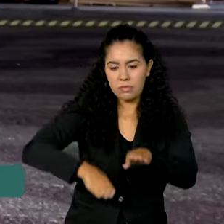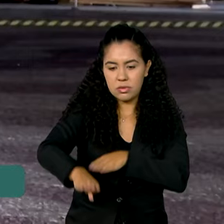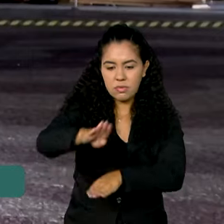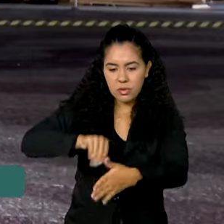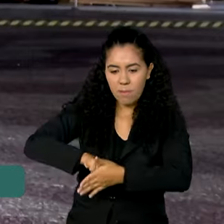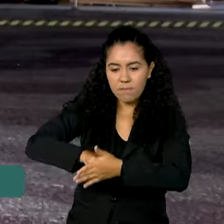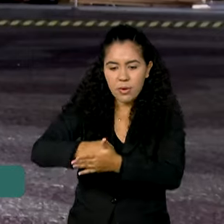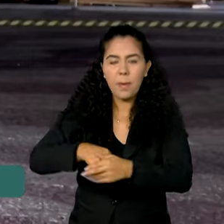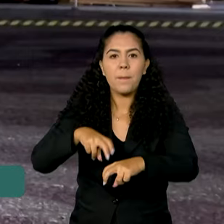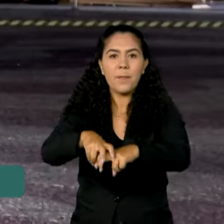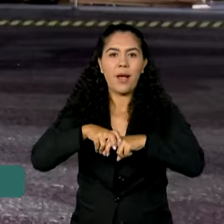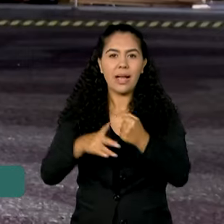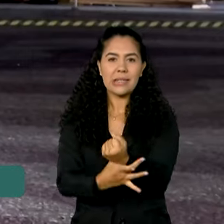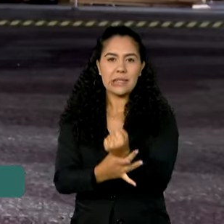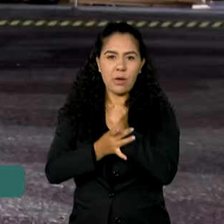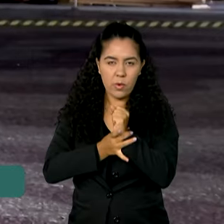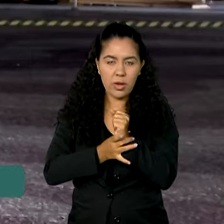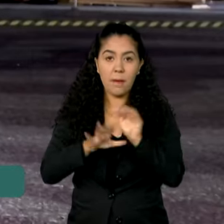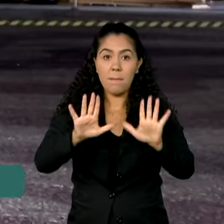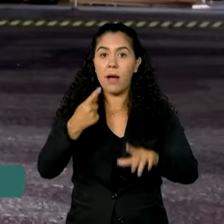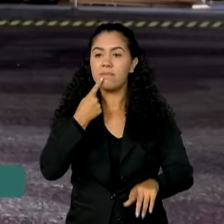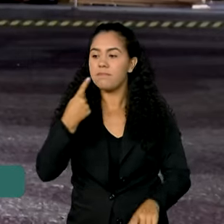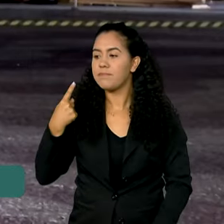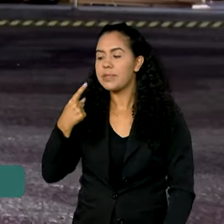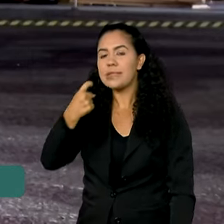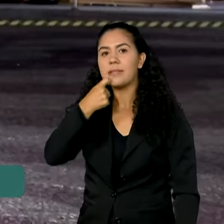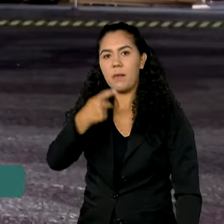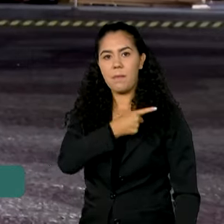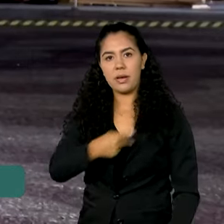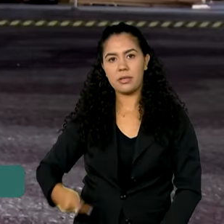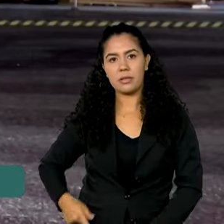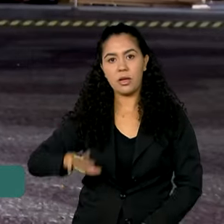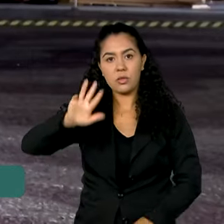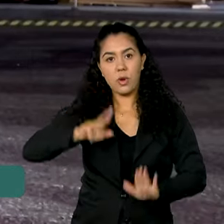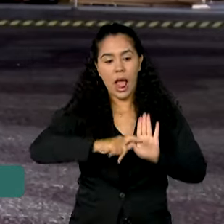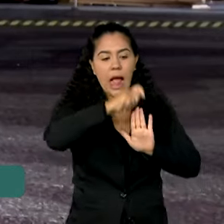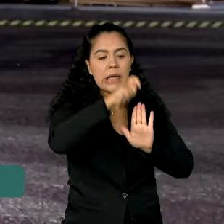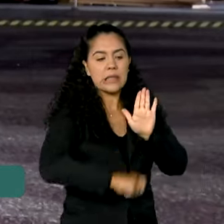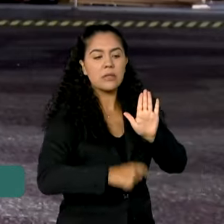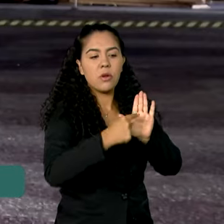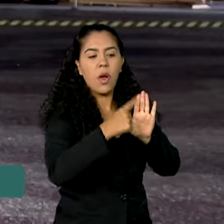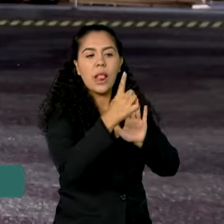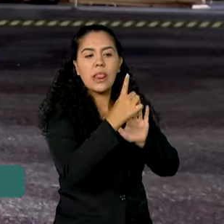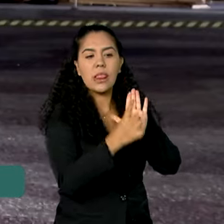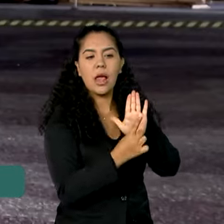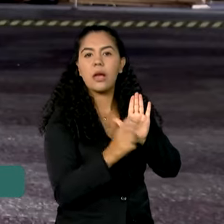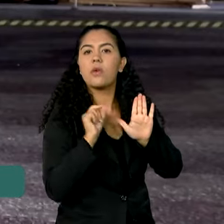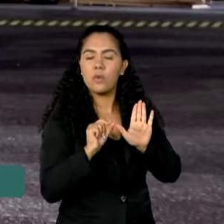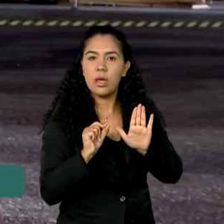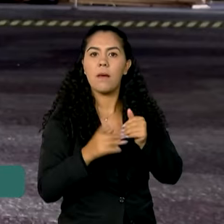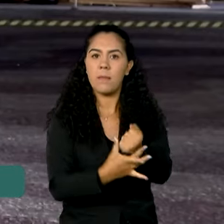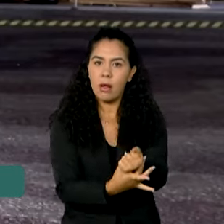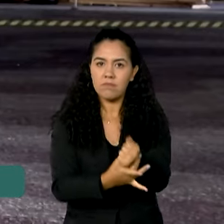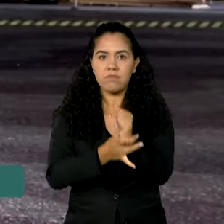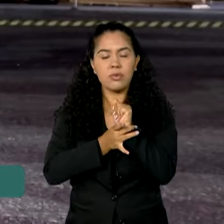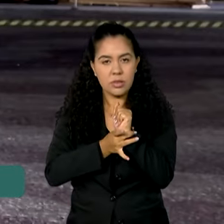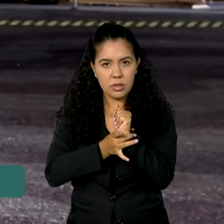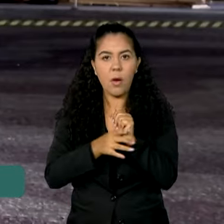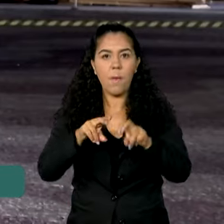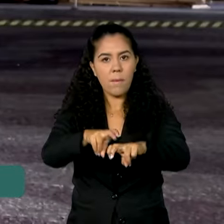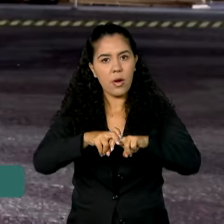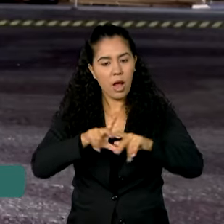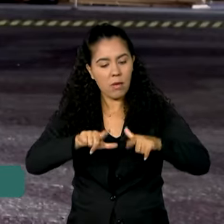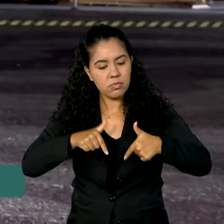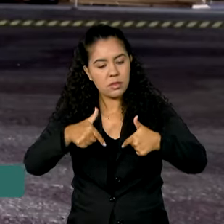segurança. Na última sexta-feira, o presidente Lula assinou um decreto para reforçar a segurança da cidade por meio da operação